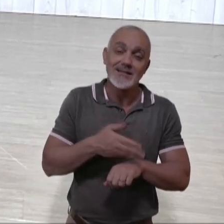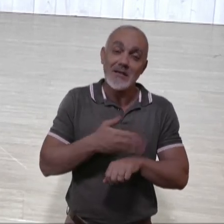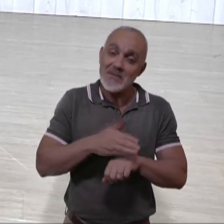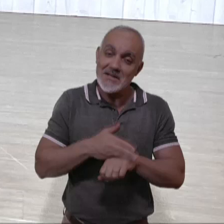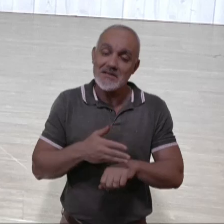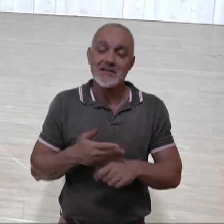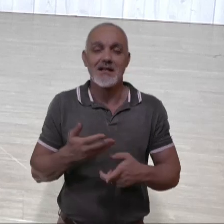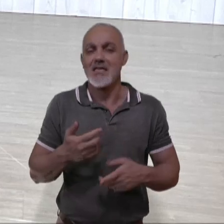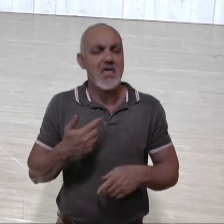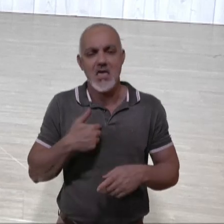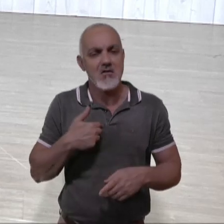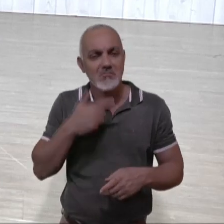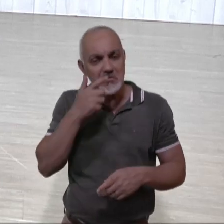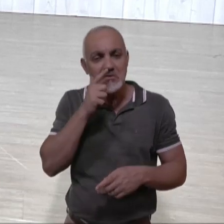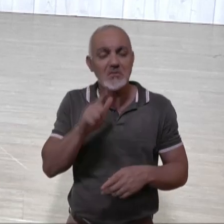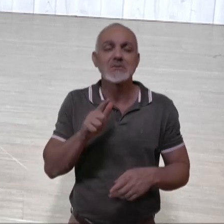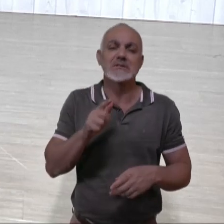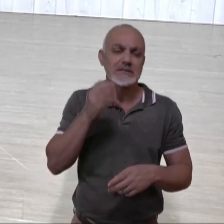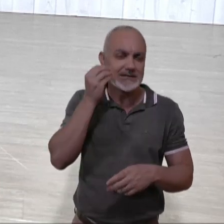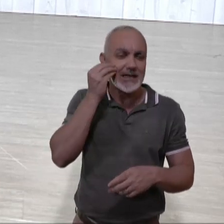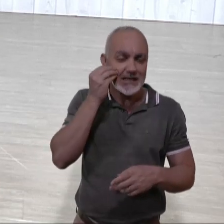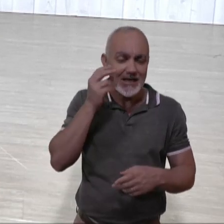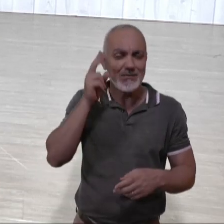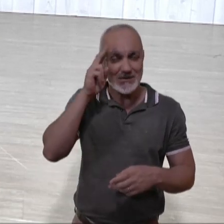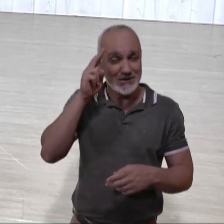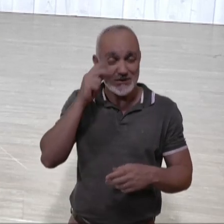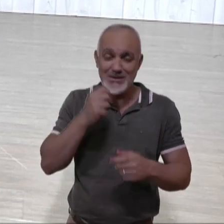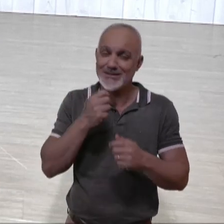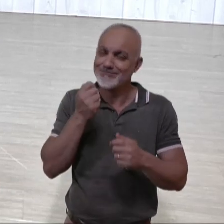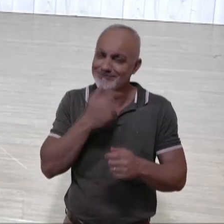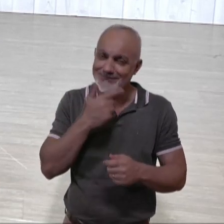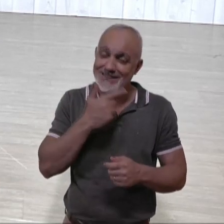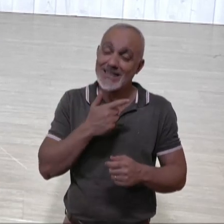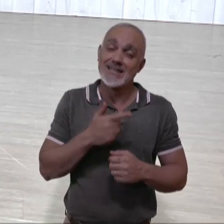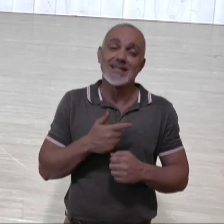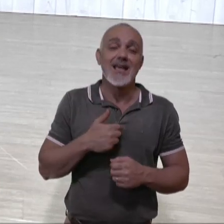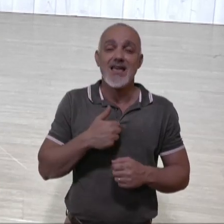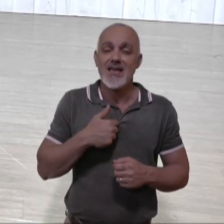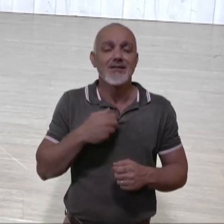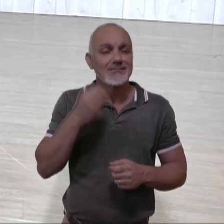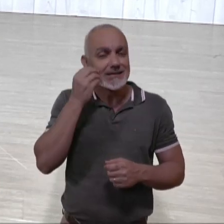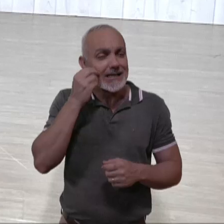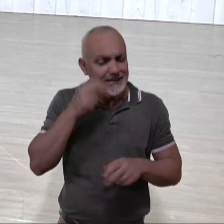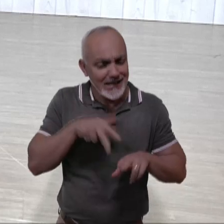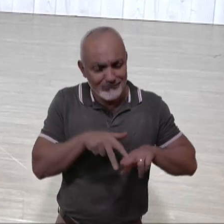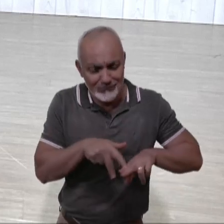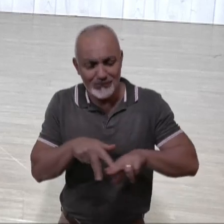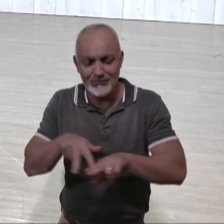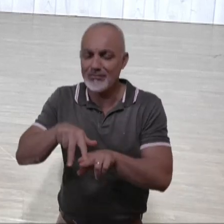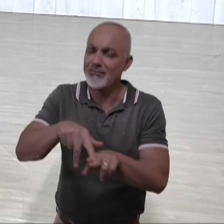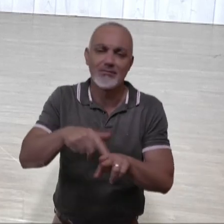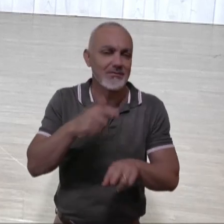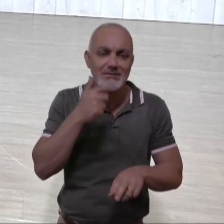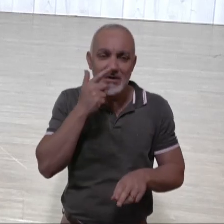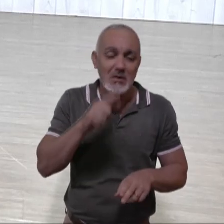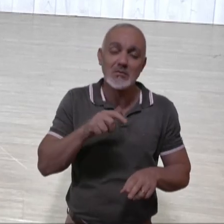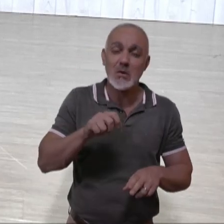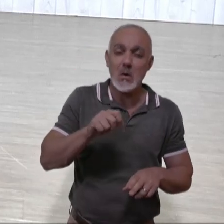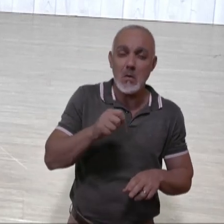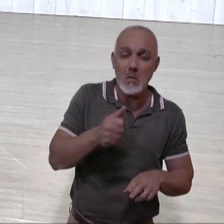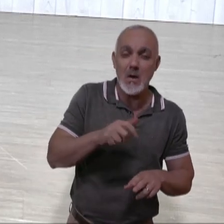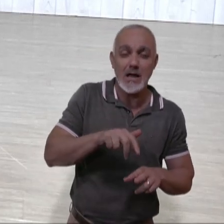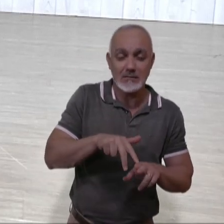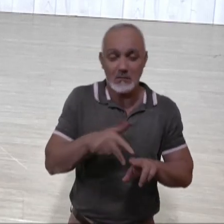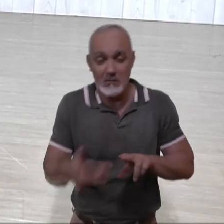de um skate. Já tentei, tem uma história super engraçada com isso. Ah, é? Porque eu tentei andar e não deu muito certo, quase caí,